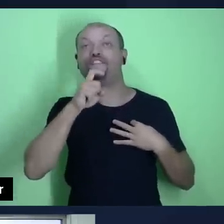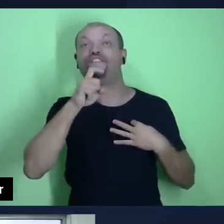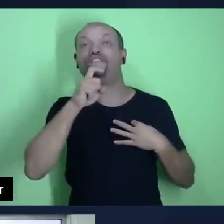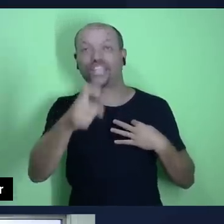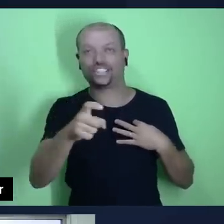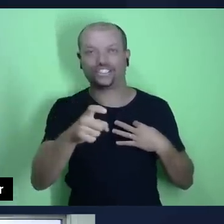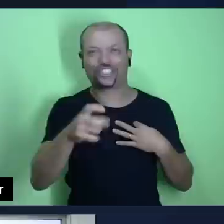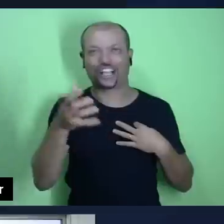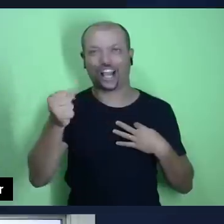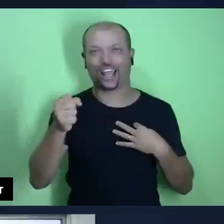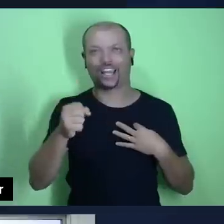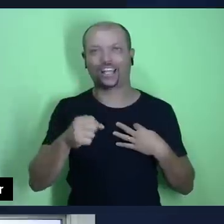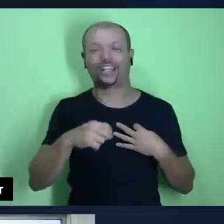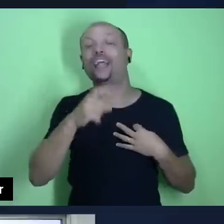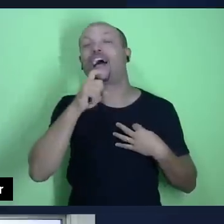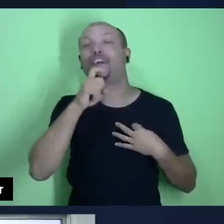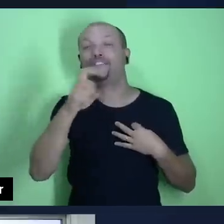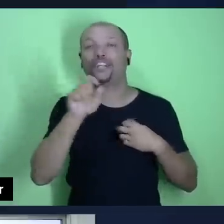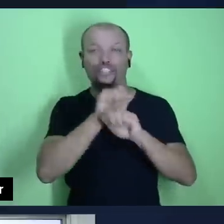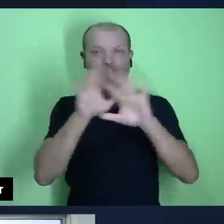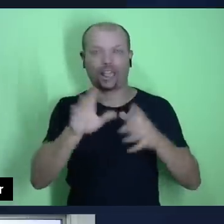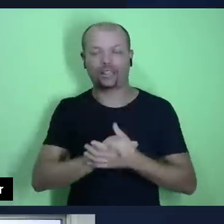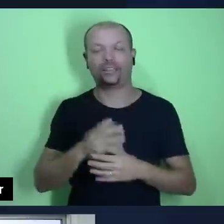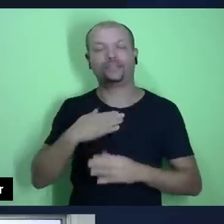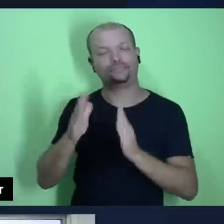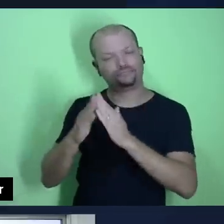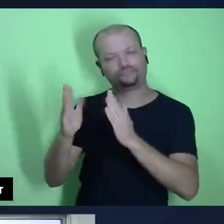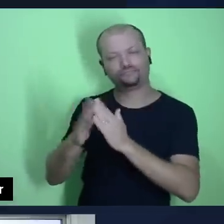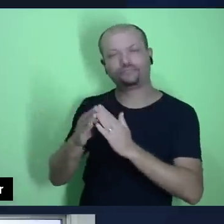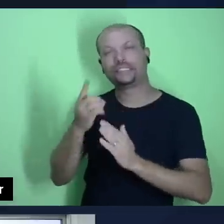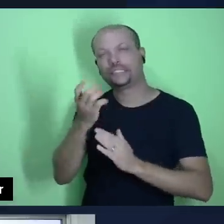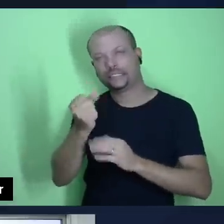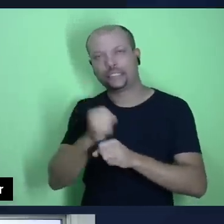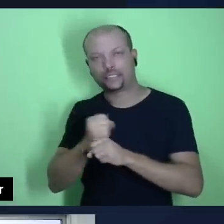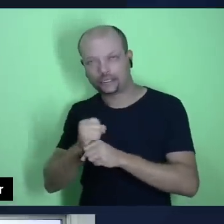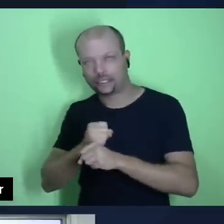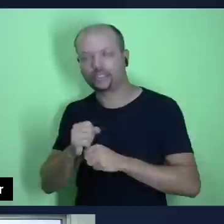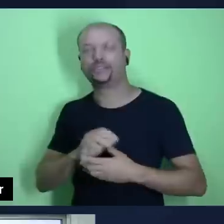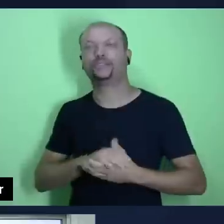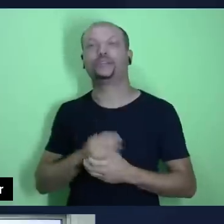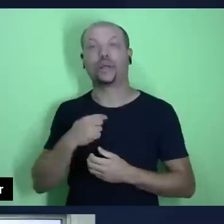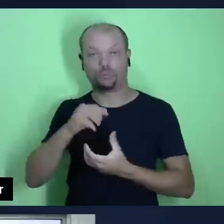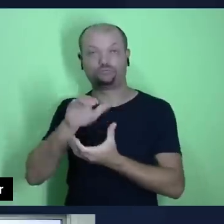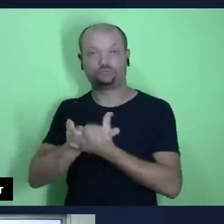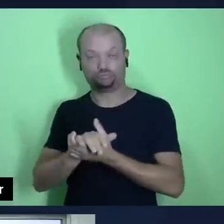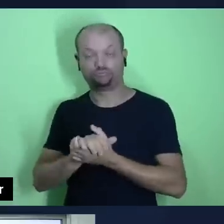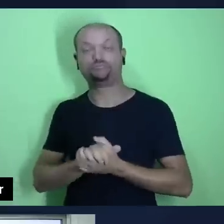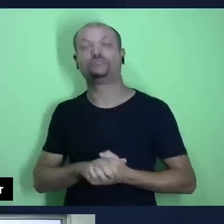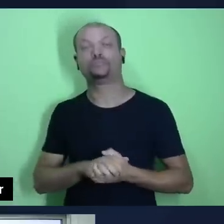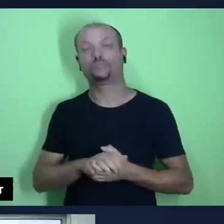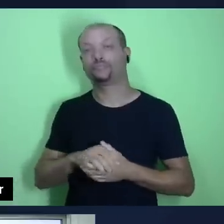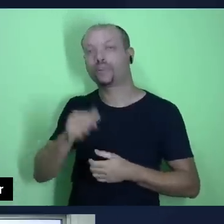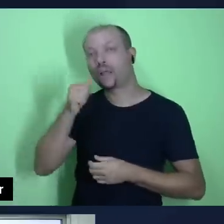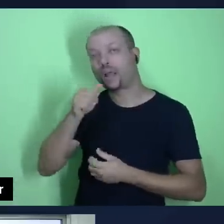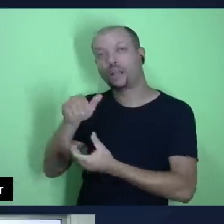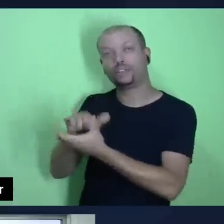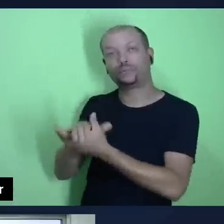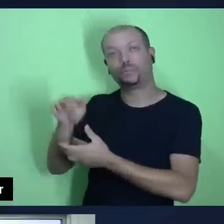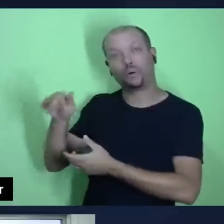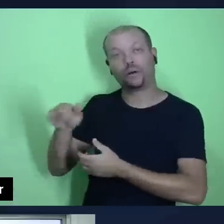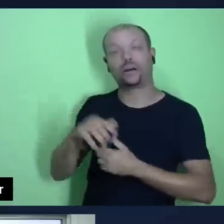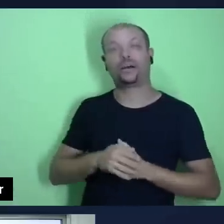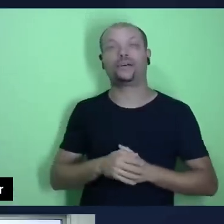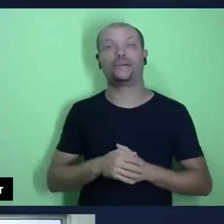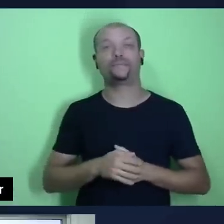Eu moro há 16 anos em Belém do Pará, sou casado com a Tereza Ramos Pereira, ela é enfermeira no Hospital Adventista de